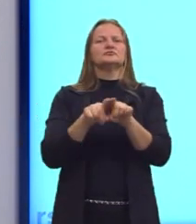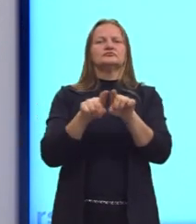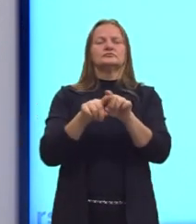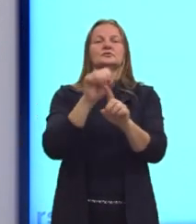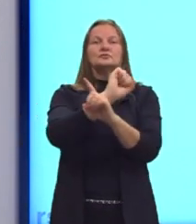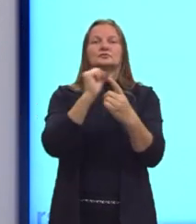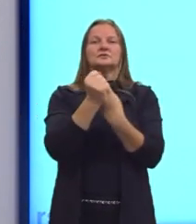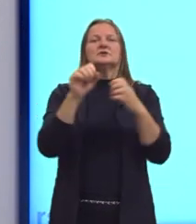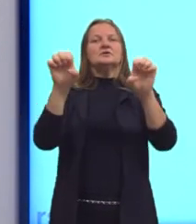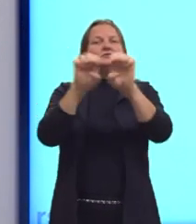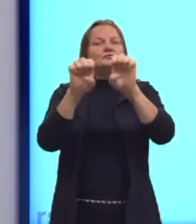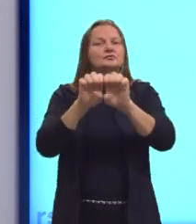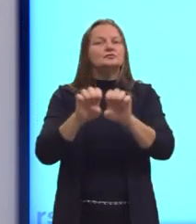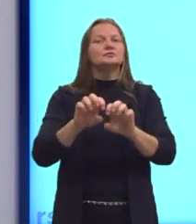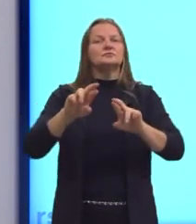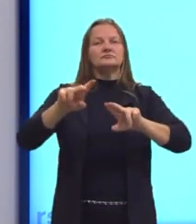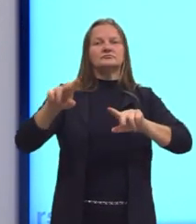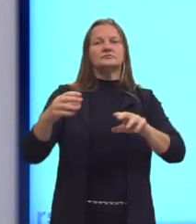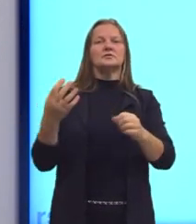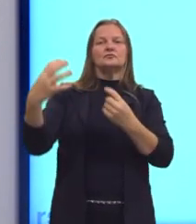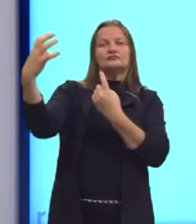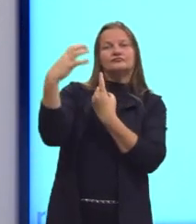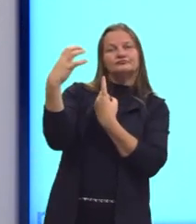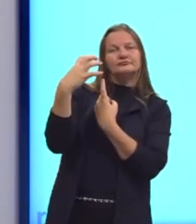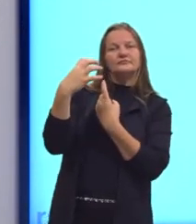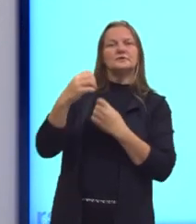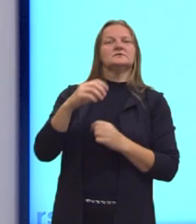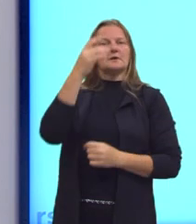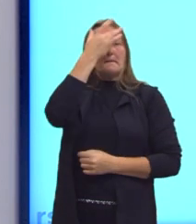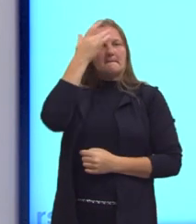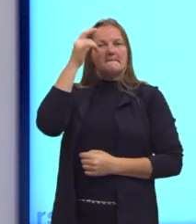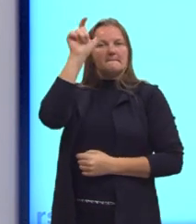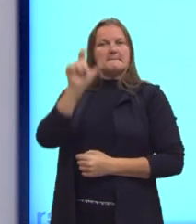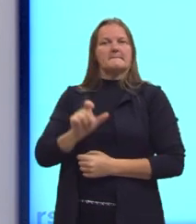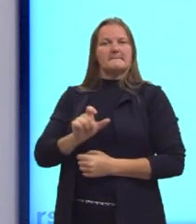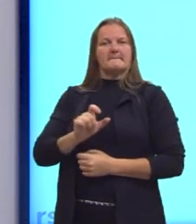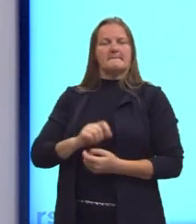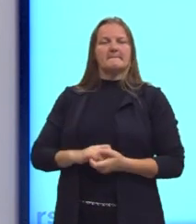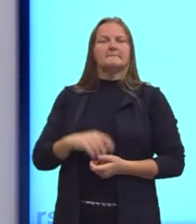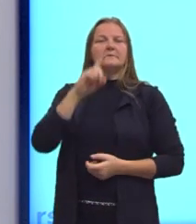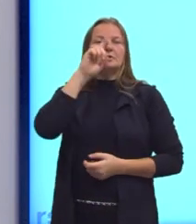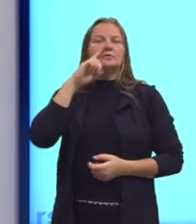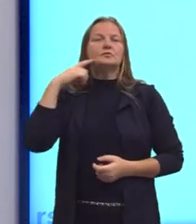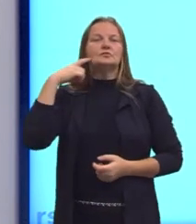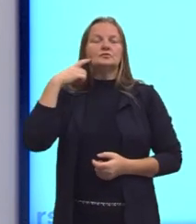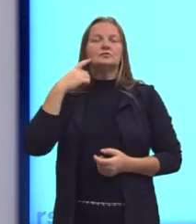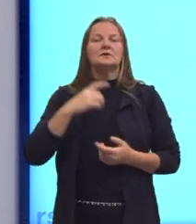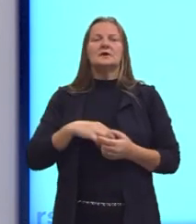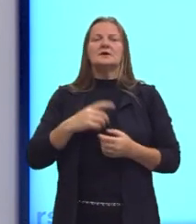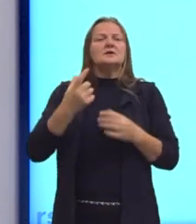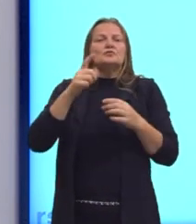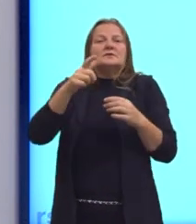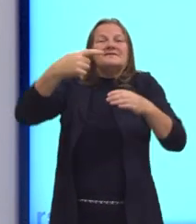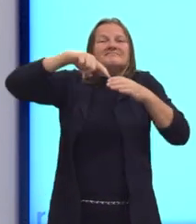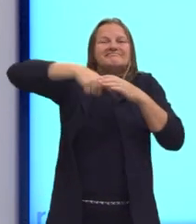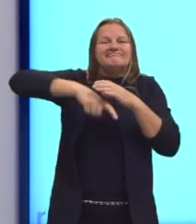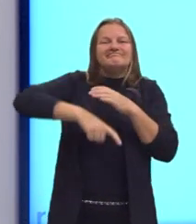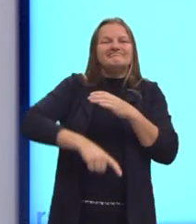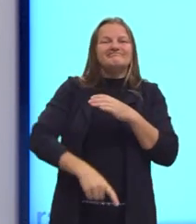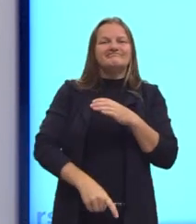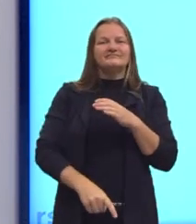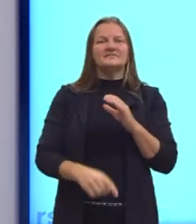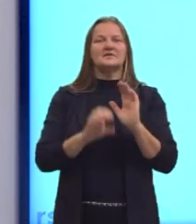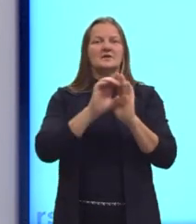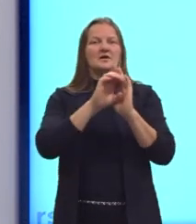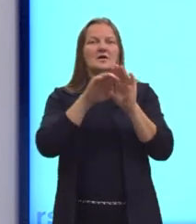tem estruturas que agem sobre os indivíduos. O Durkheim não se aprofunda muito nessa questão de